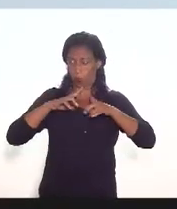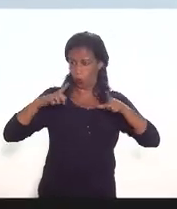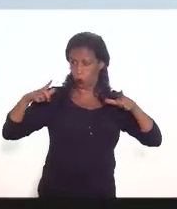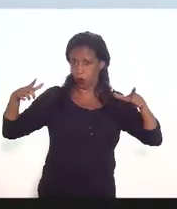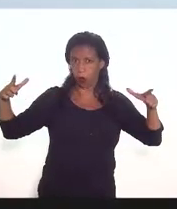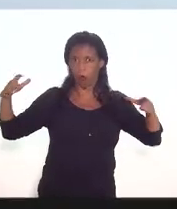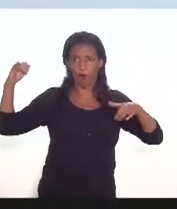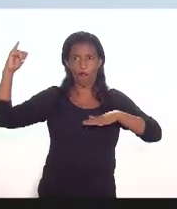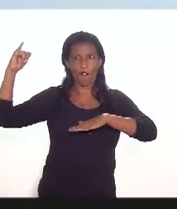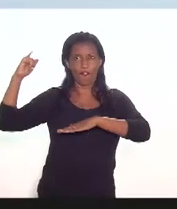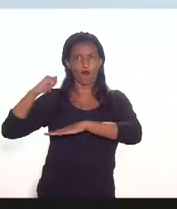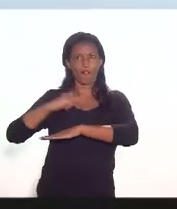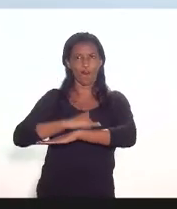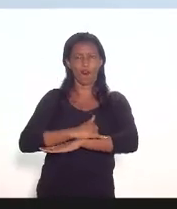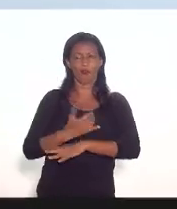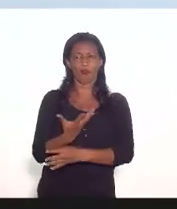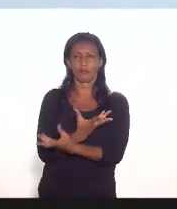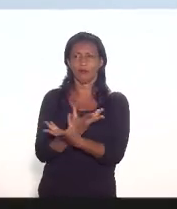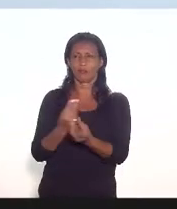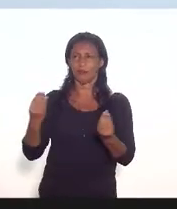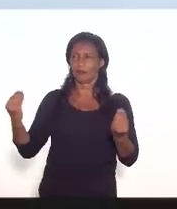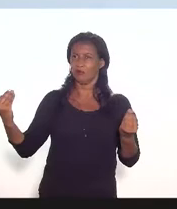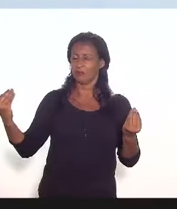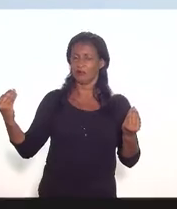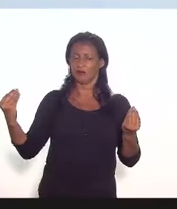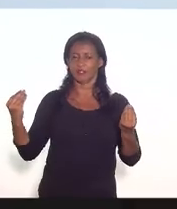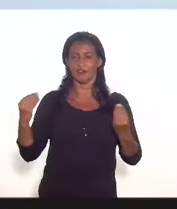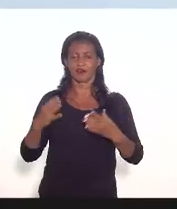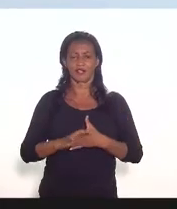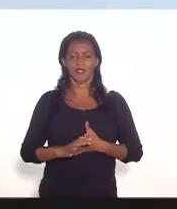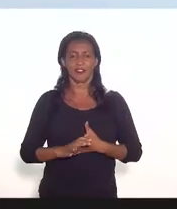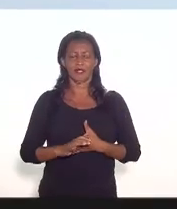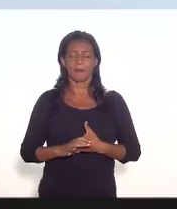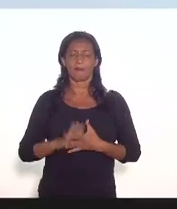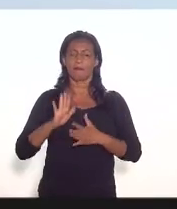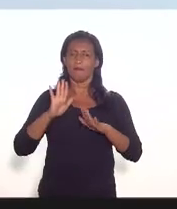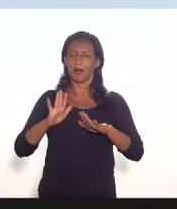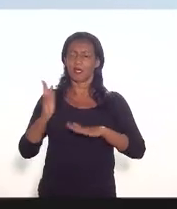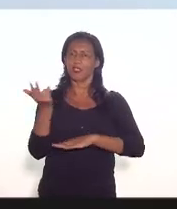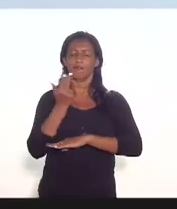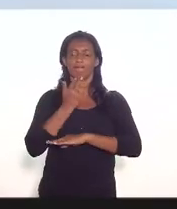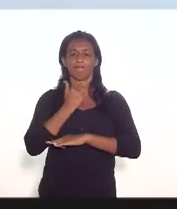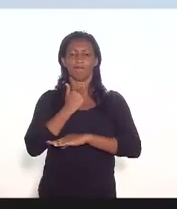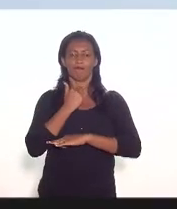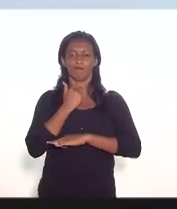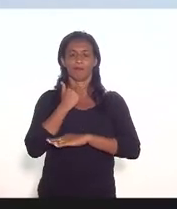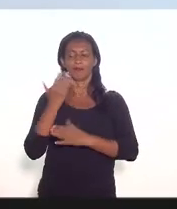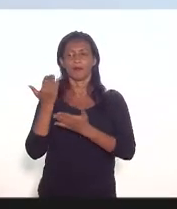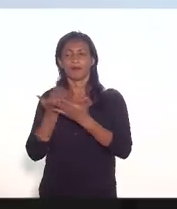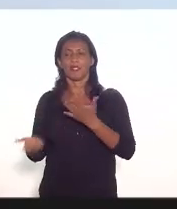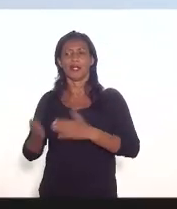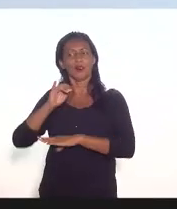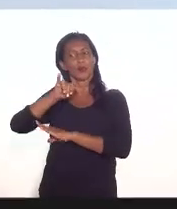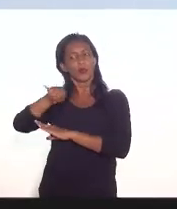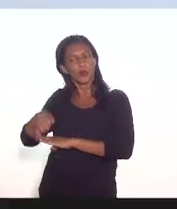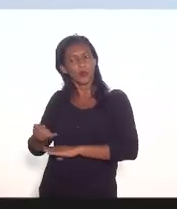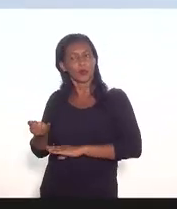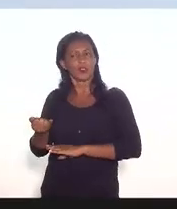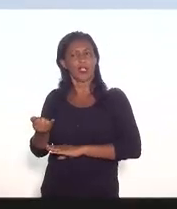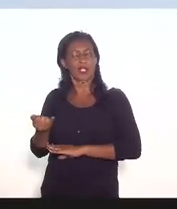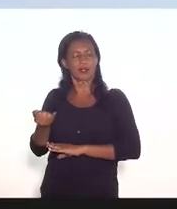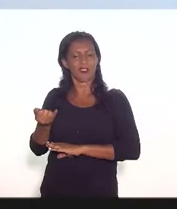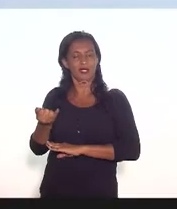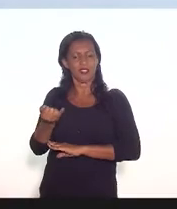quantidade de voos que nós temos hoje saindo desse aeroporto mas a gente não pode perder a oportunidade de